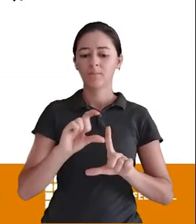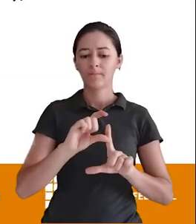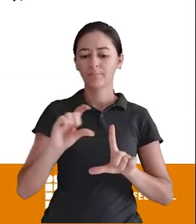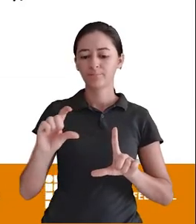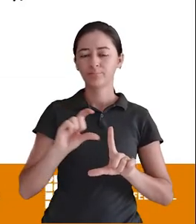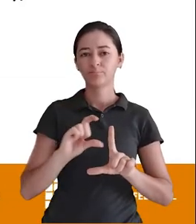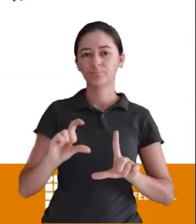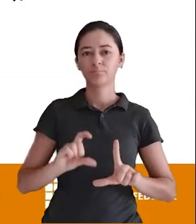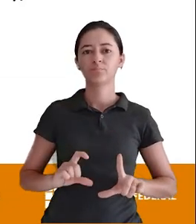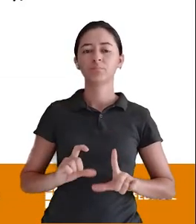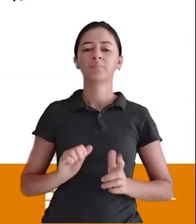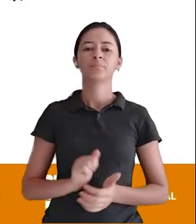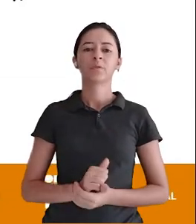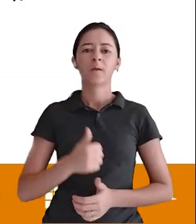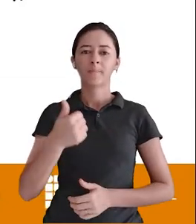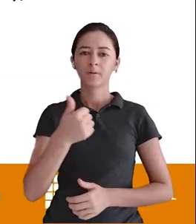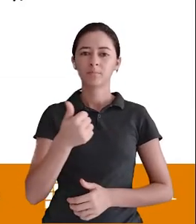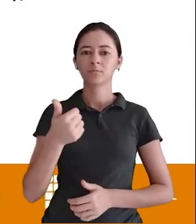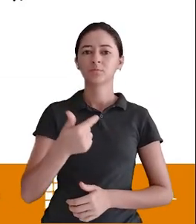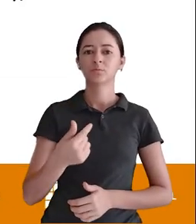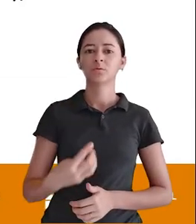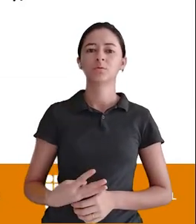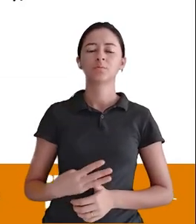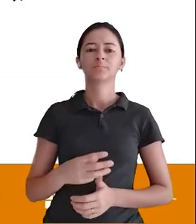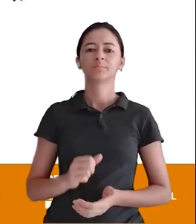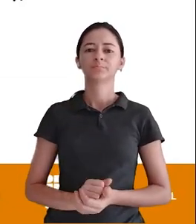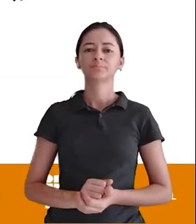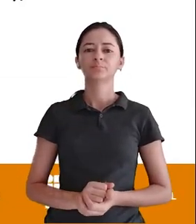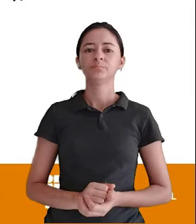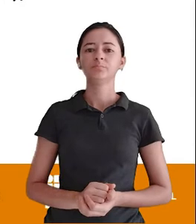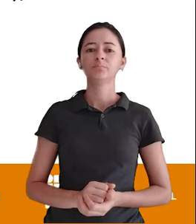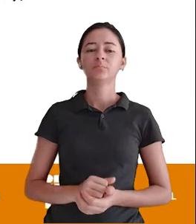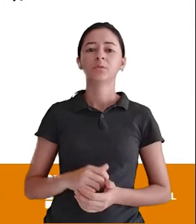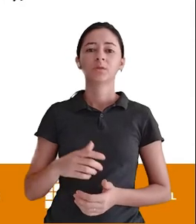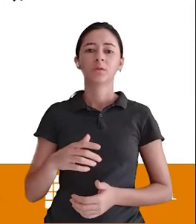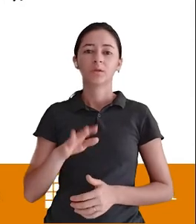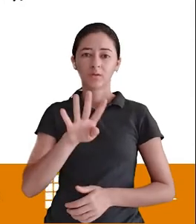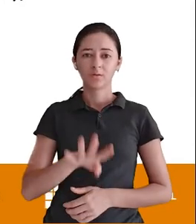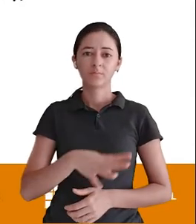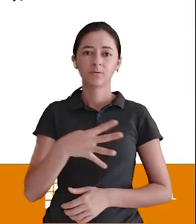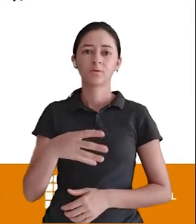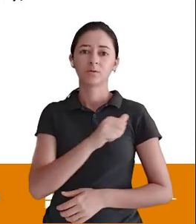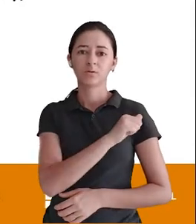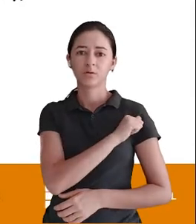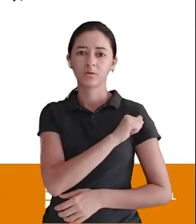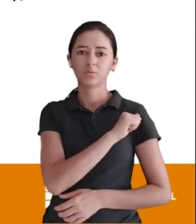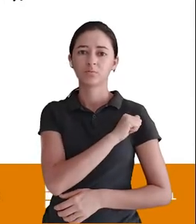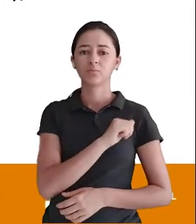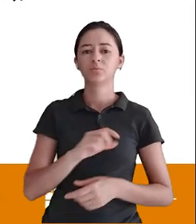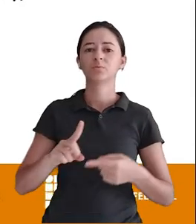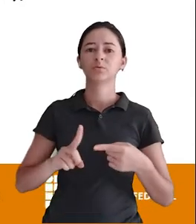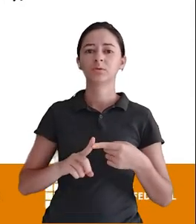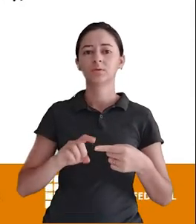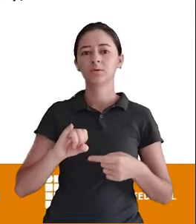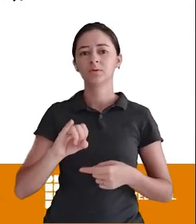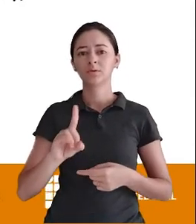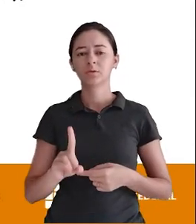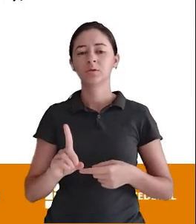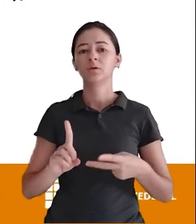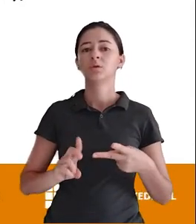sequência De criação Dos atributos Então na tabela Aluno Essa sequência Vai ficar dessa forma Tá